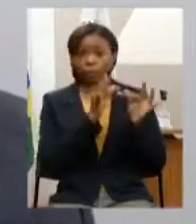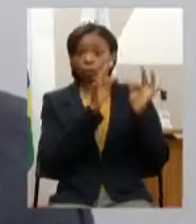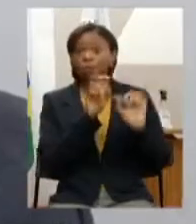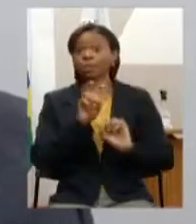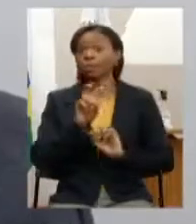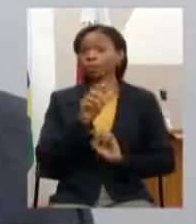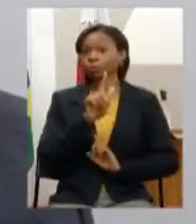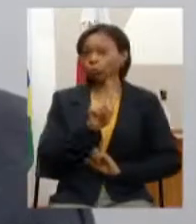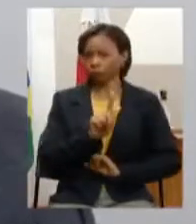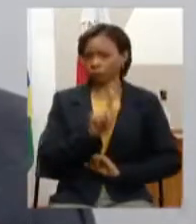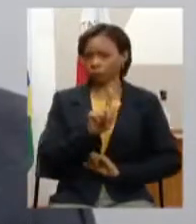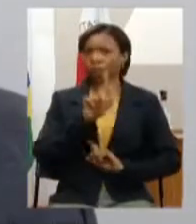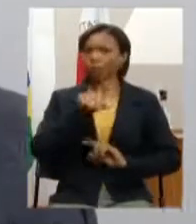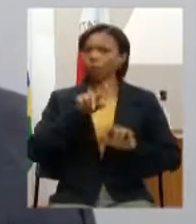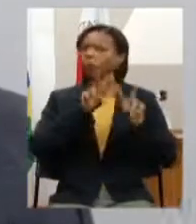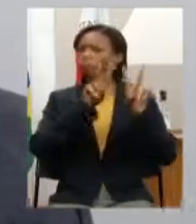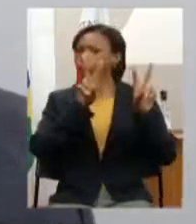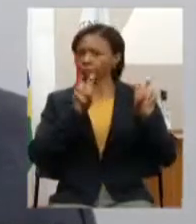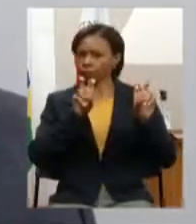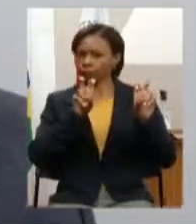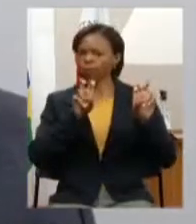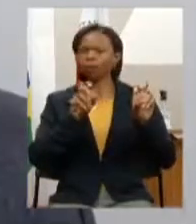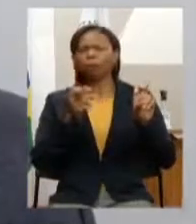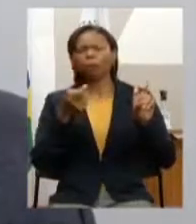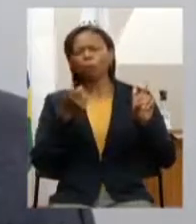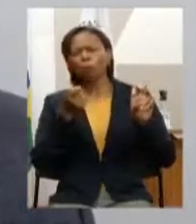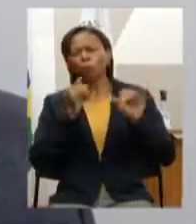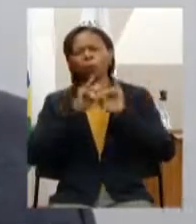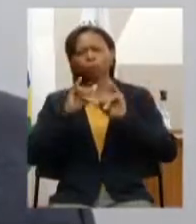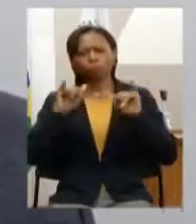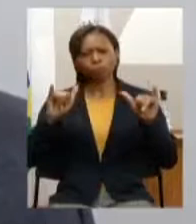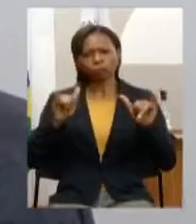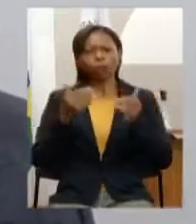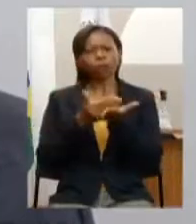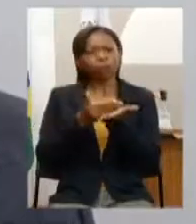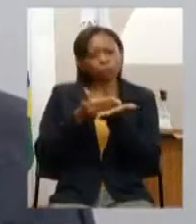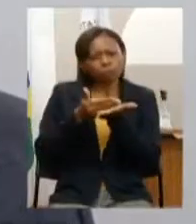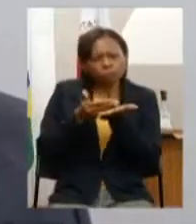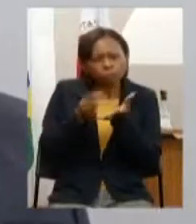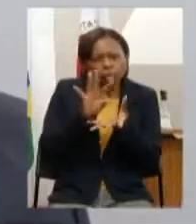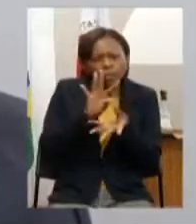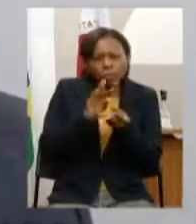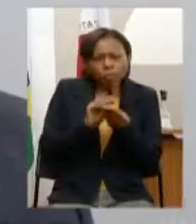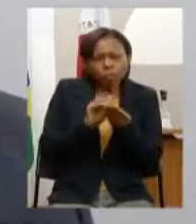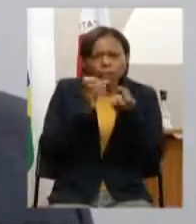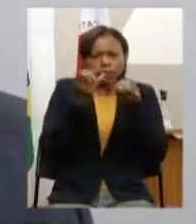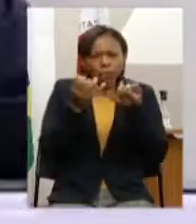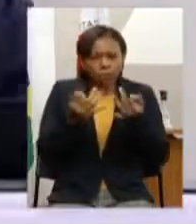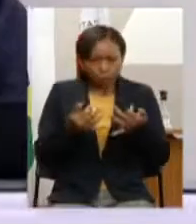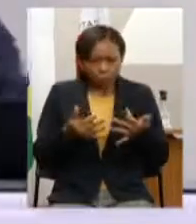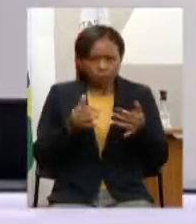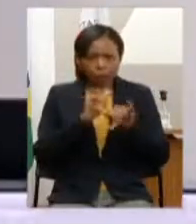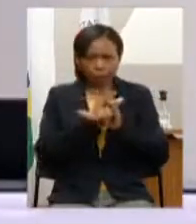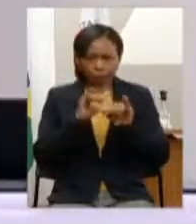tema de pouca circulação eu gostaria de fazer uma breve introdução é possível? Sim Felipe a vontade